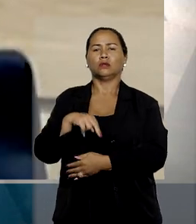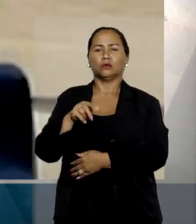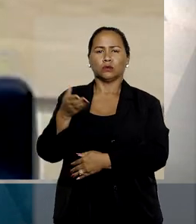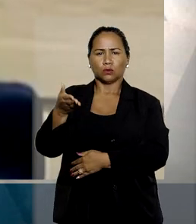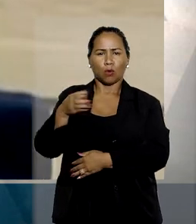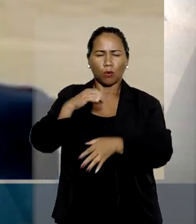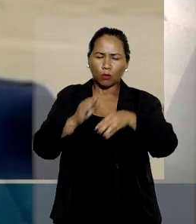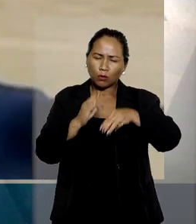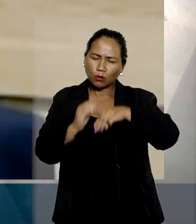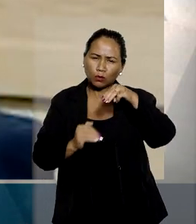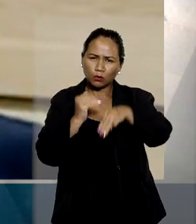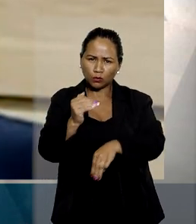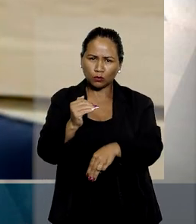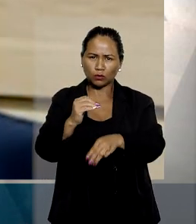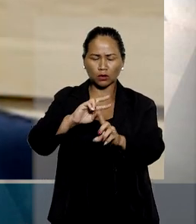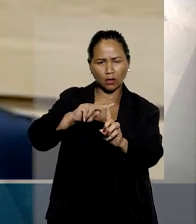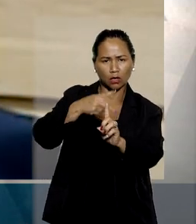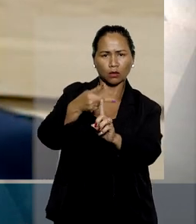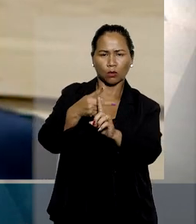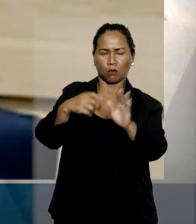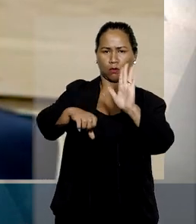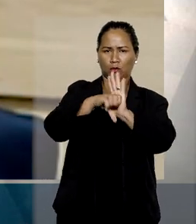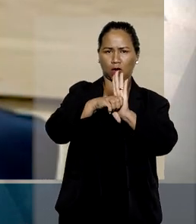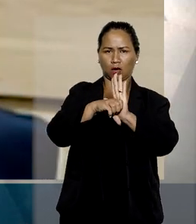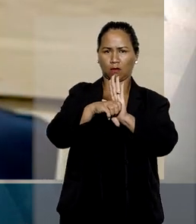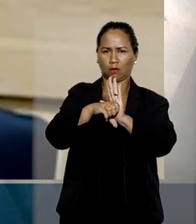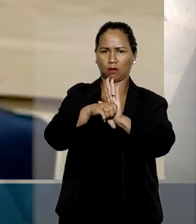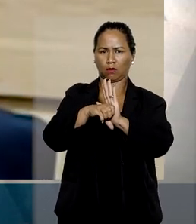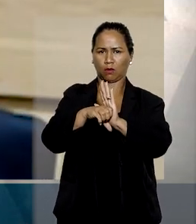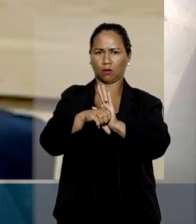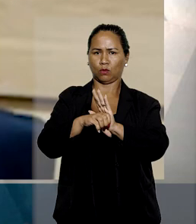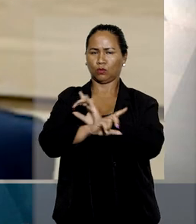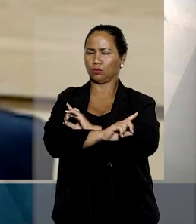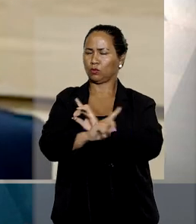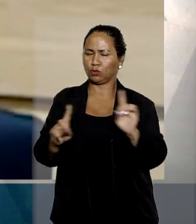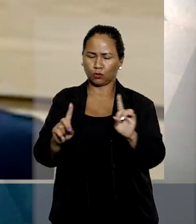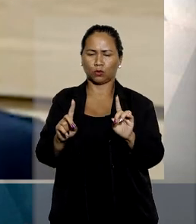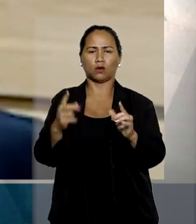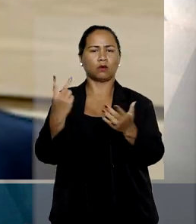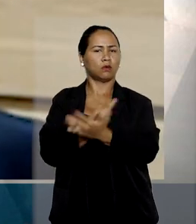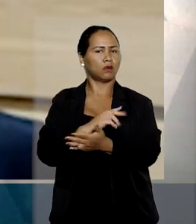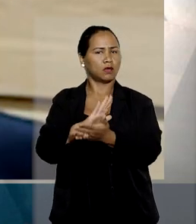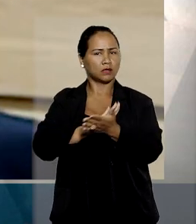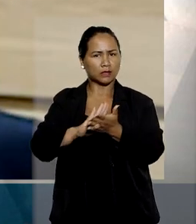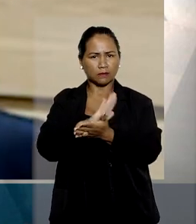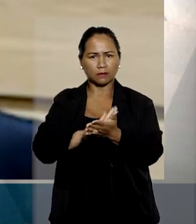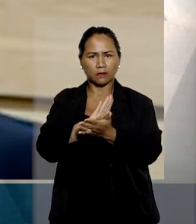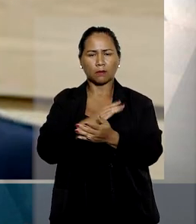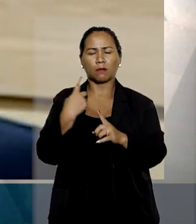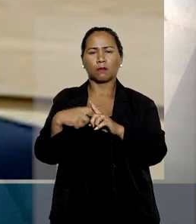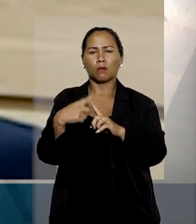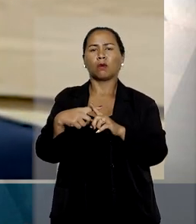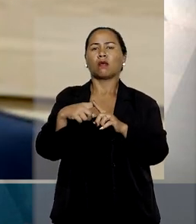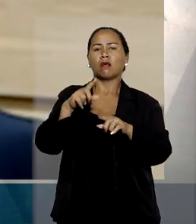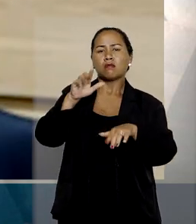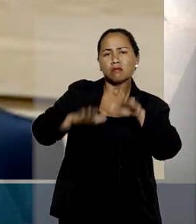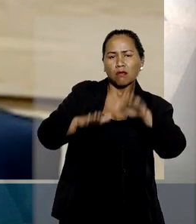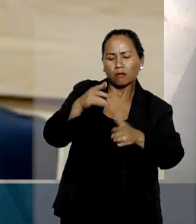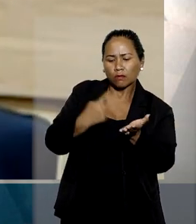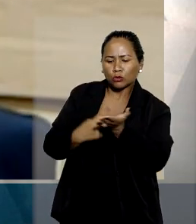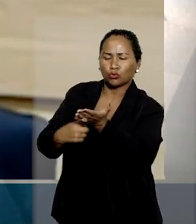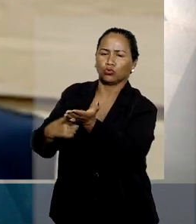Ilan Passiornik, a aplicação da dupla incriminação é excepcional e a concepção decorre de modelos de